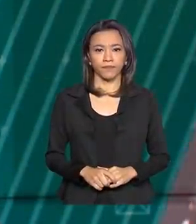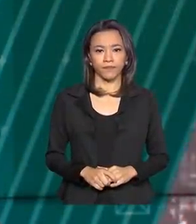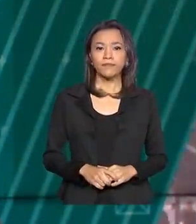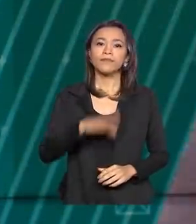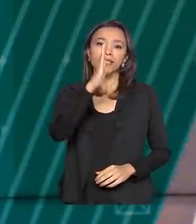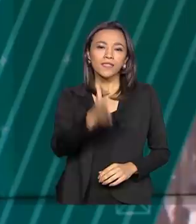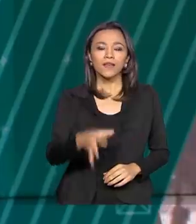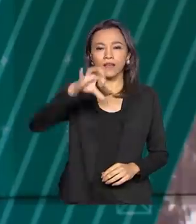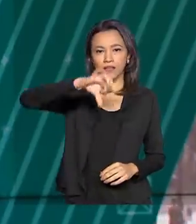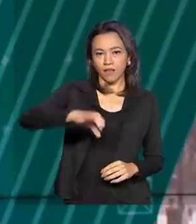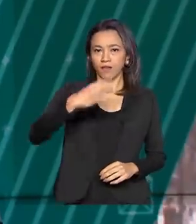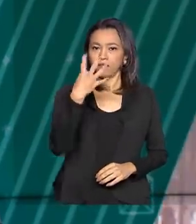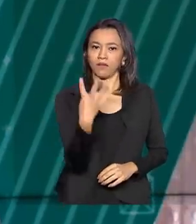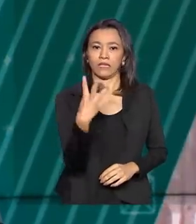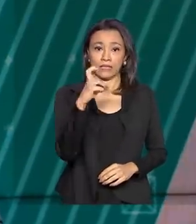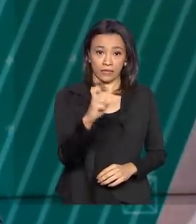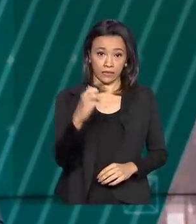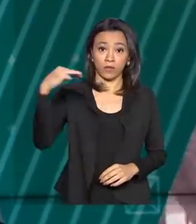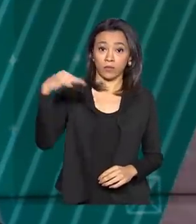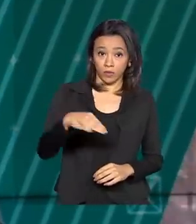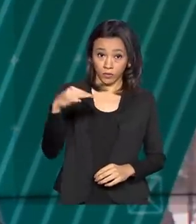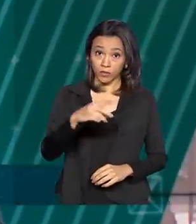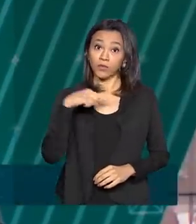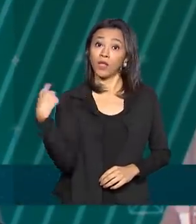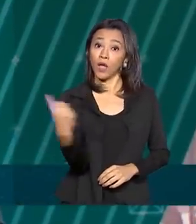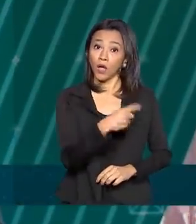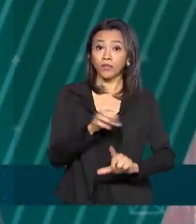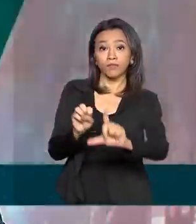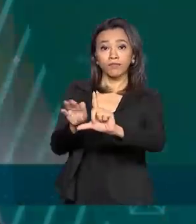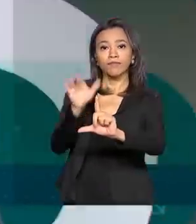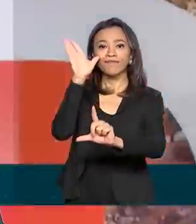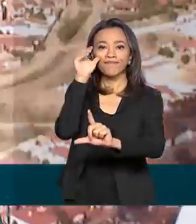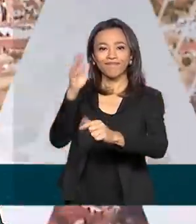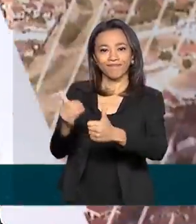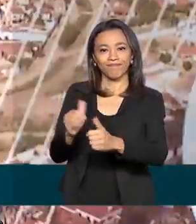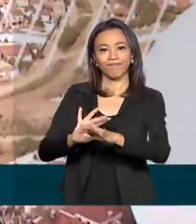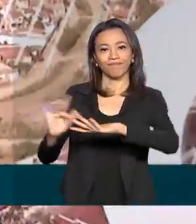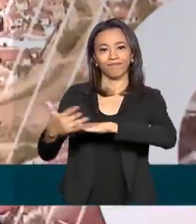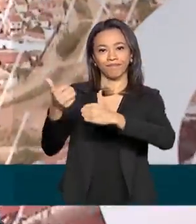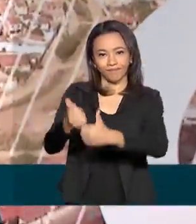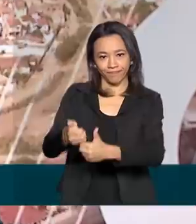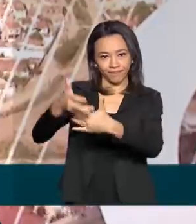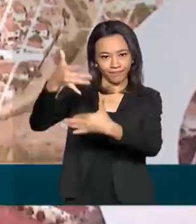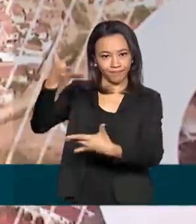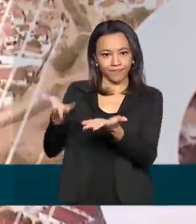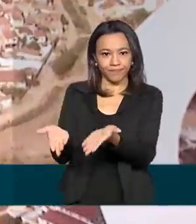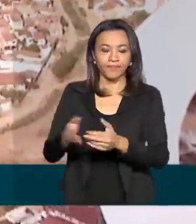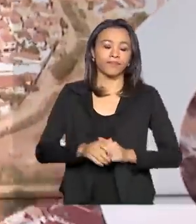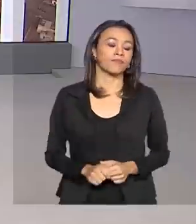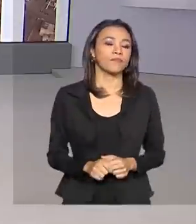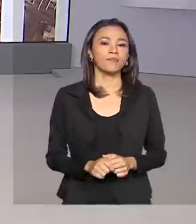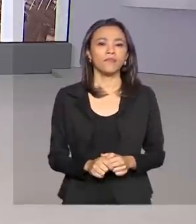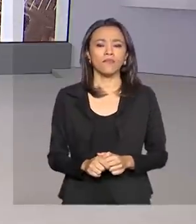São 9 horas e 45 minutos. Nós estamos ao vivo também pelas redes sociais.